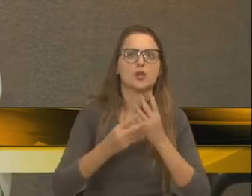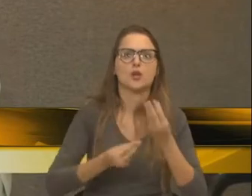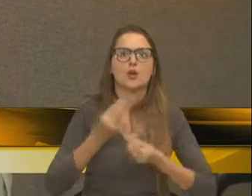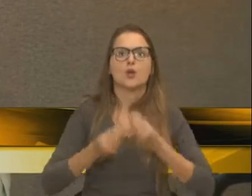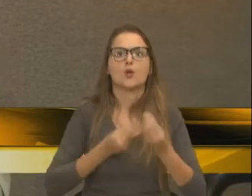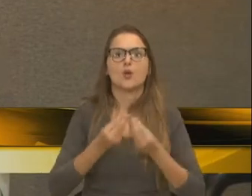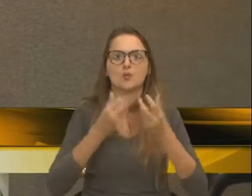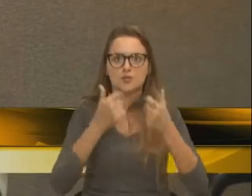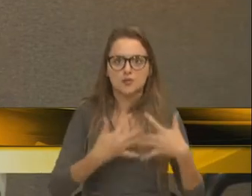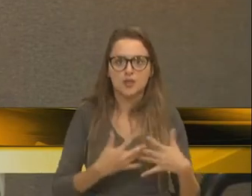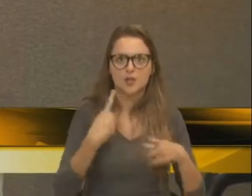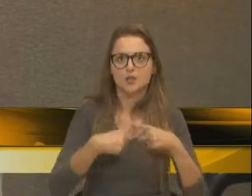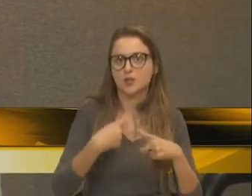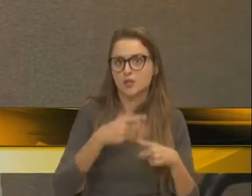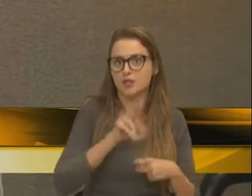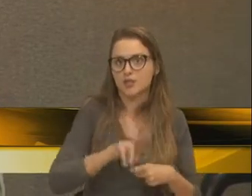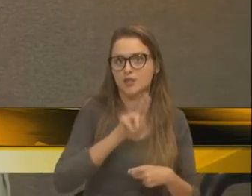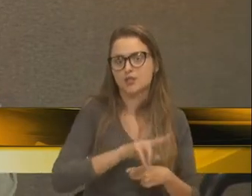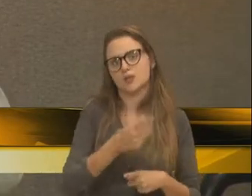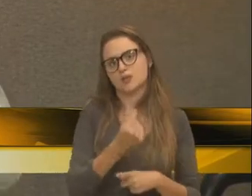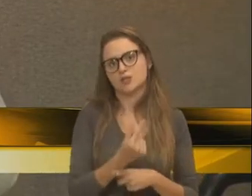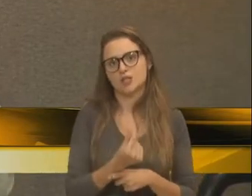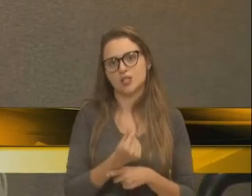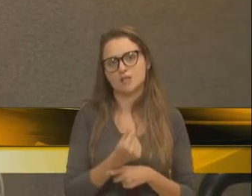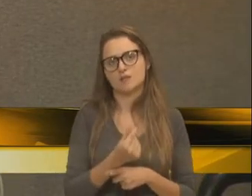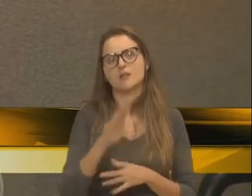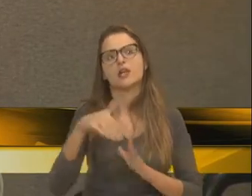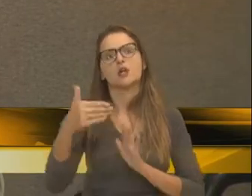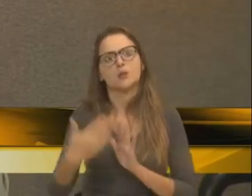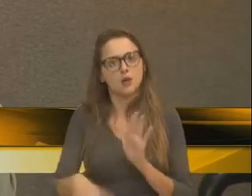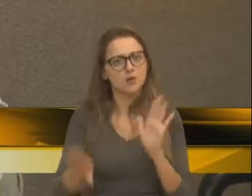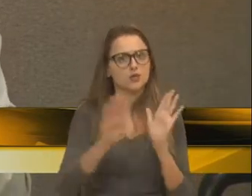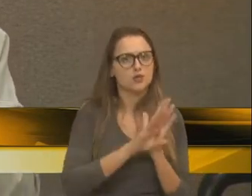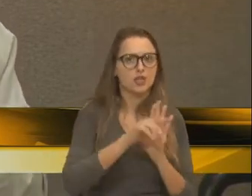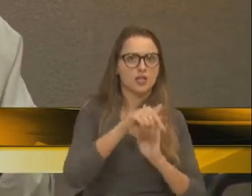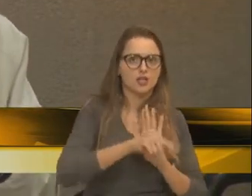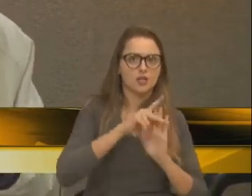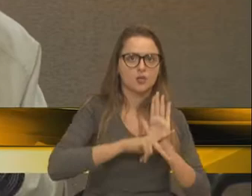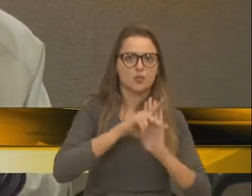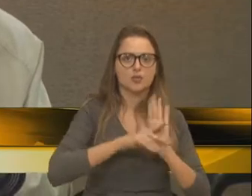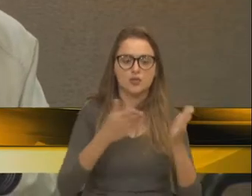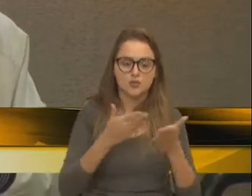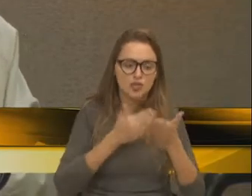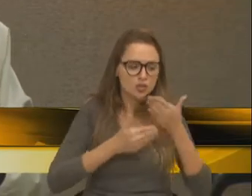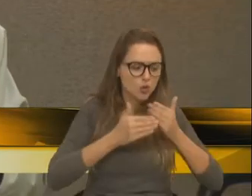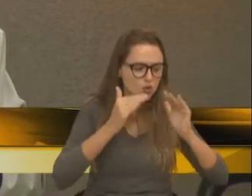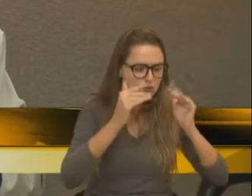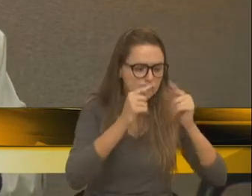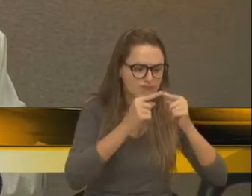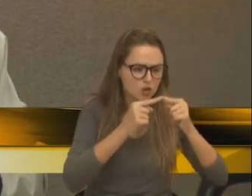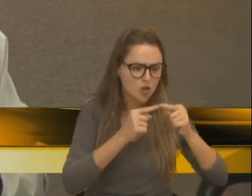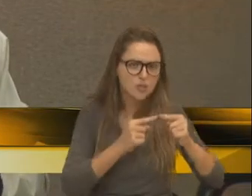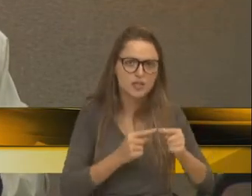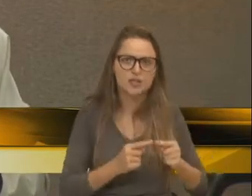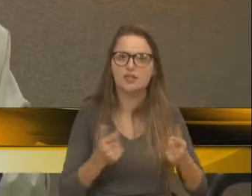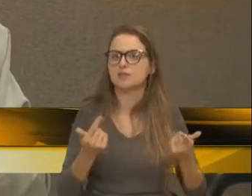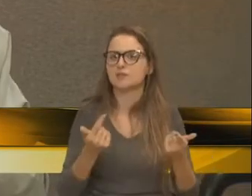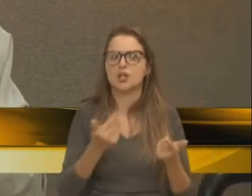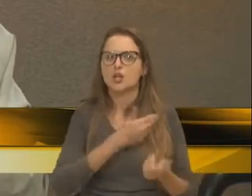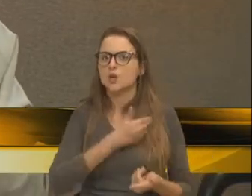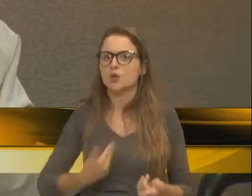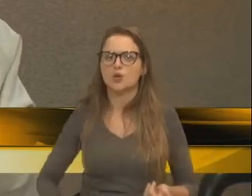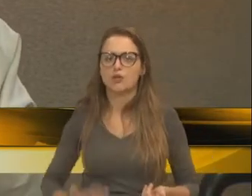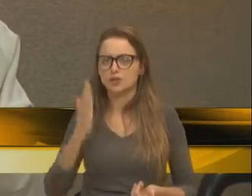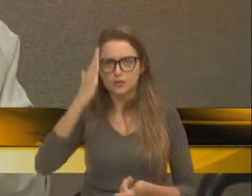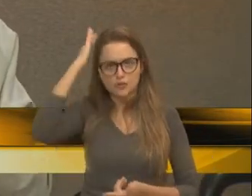a coisa, para que que serve? Para quando chegar aqui o projeto está redondo. Não tem capacidade